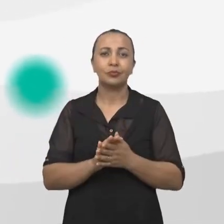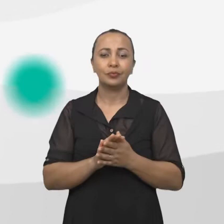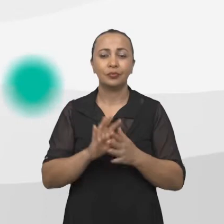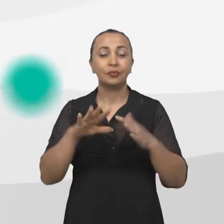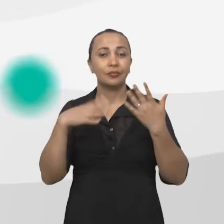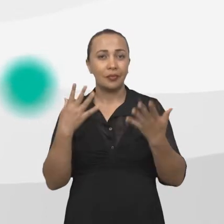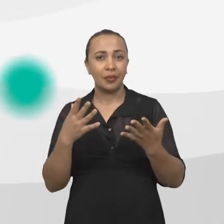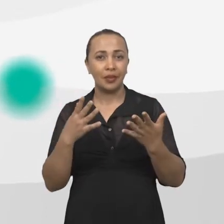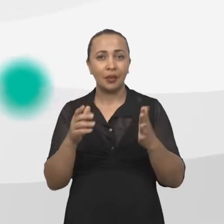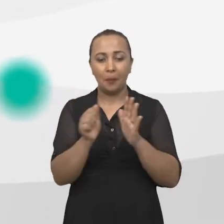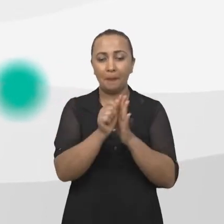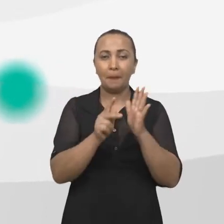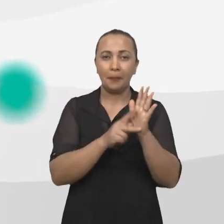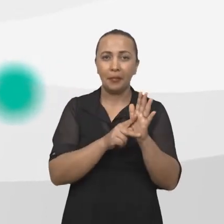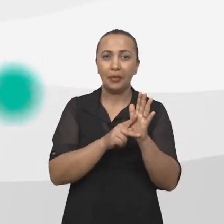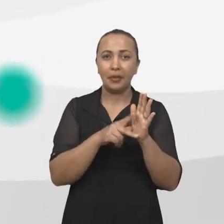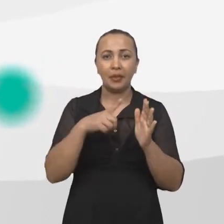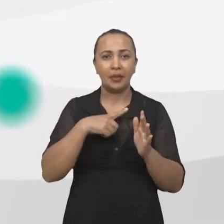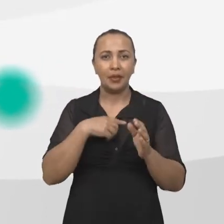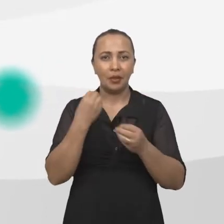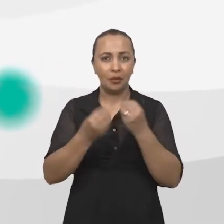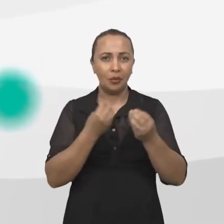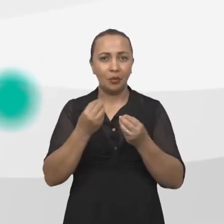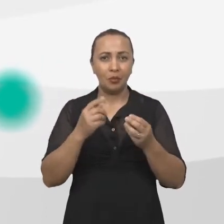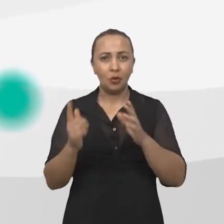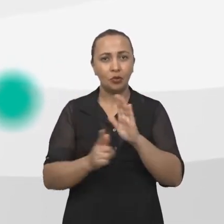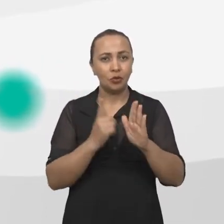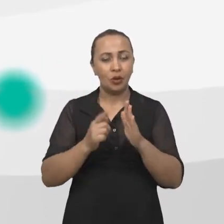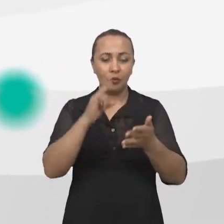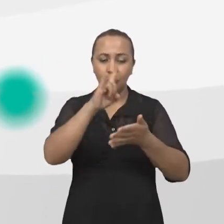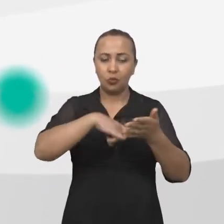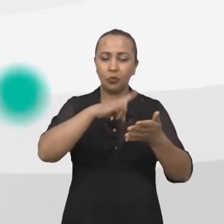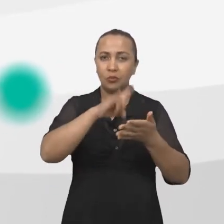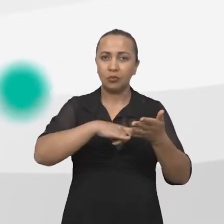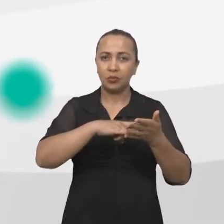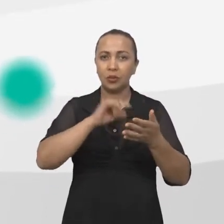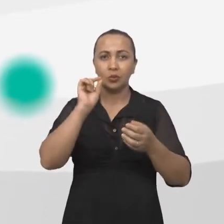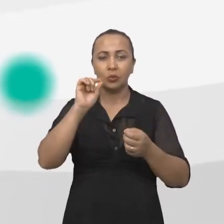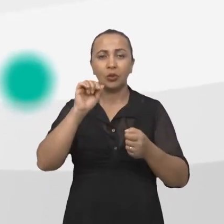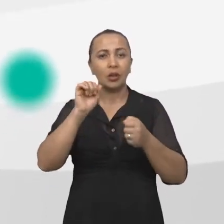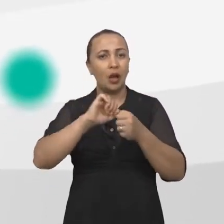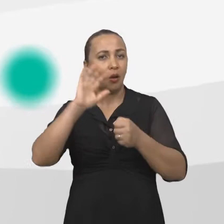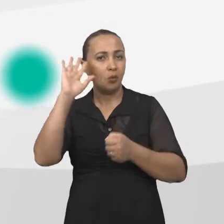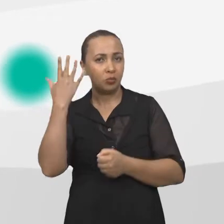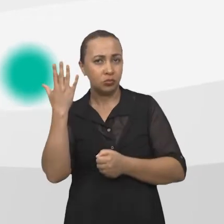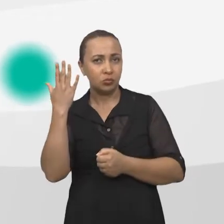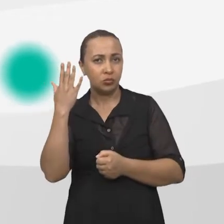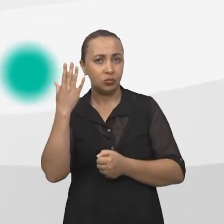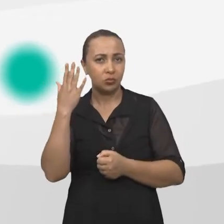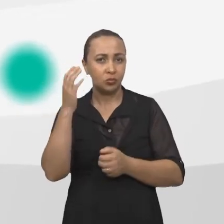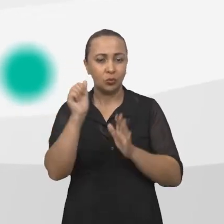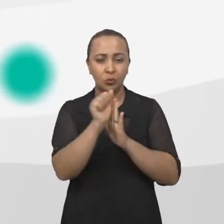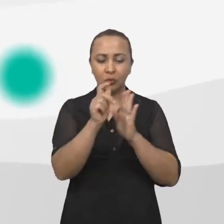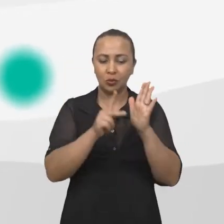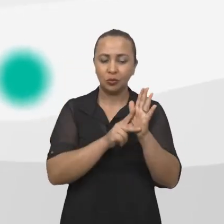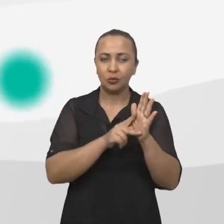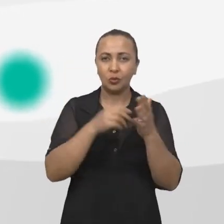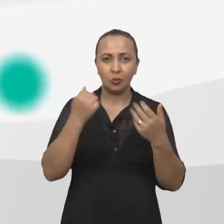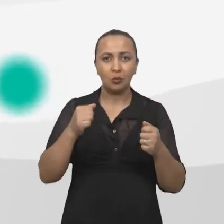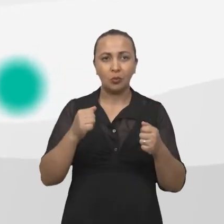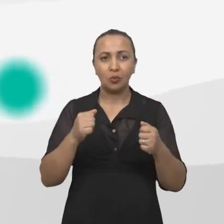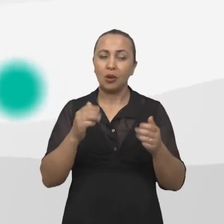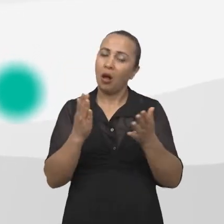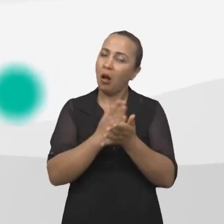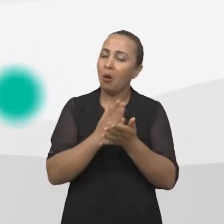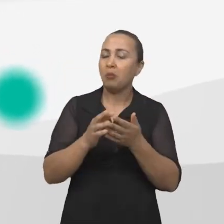no aplicativo, existe a possibilidade de você gerar um documento daquela ocorrência. Em determinadas circunstâncias, você